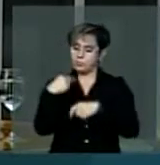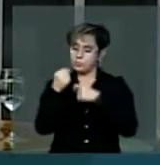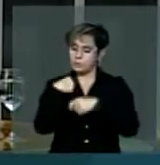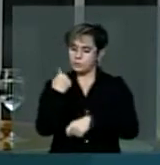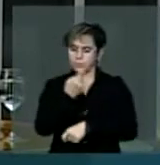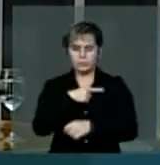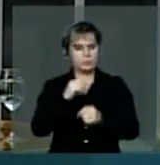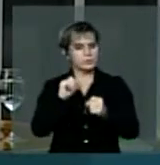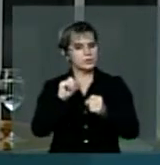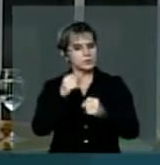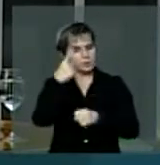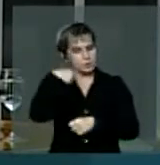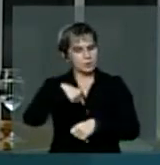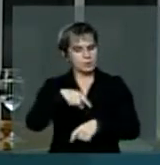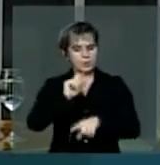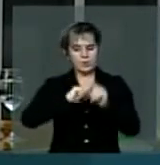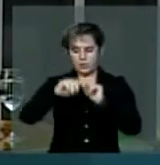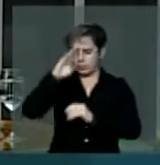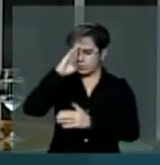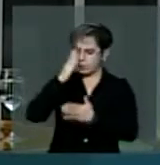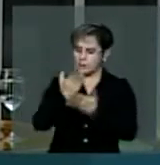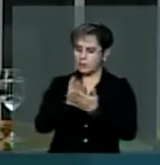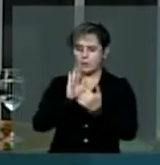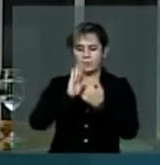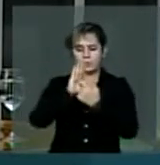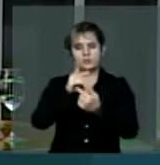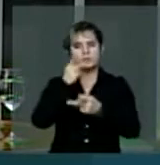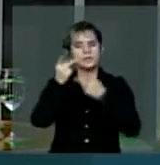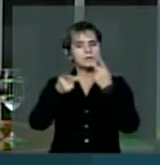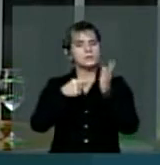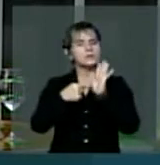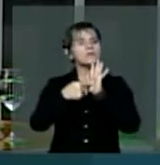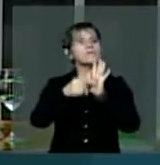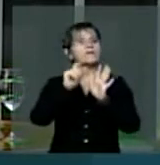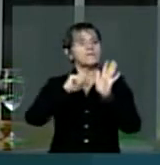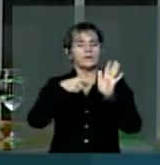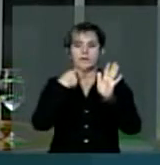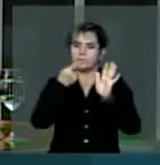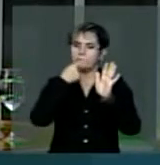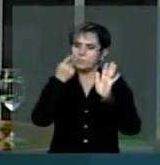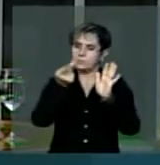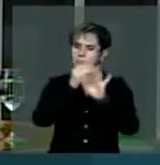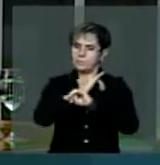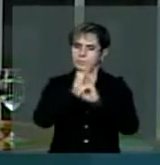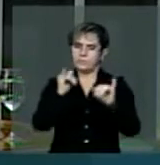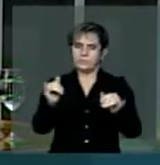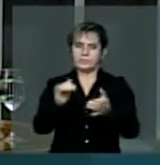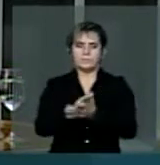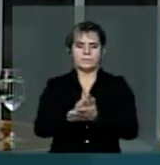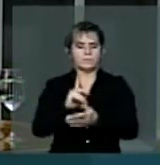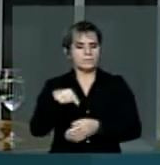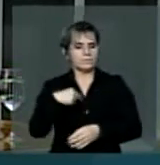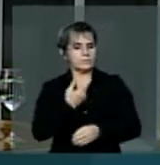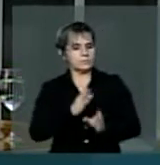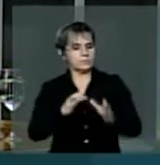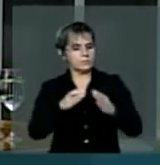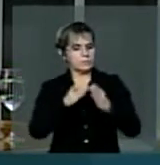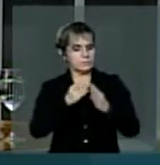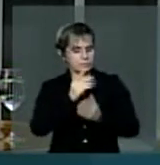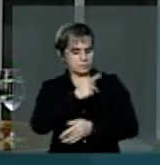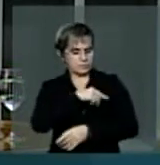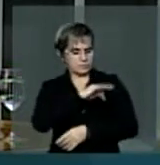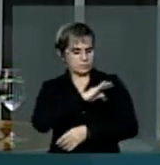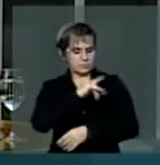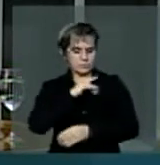falando o que acreditamos e vivendo o que proclamamos. Nosso partido tem no